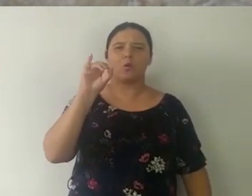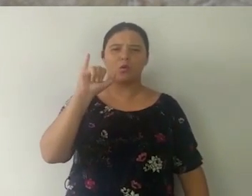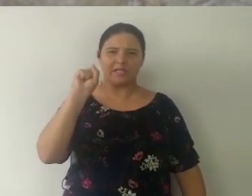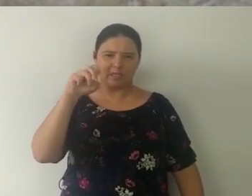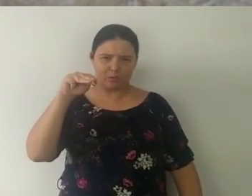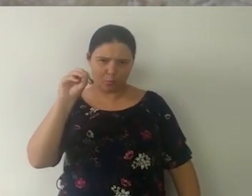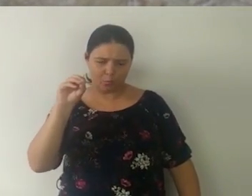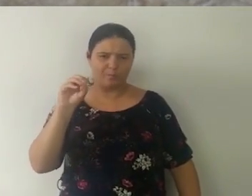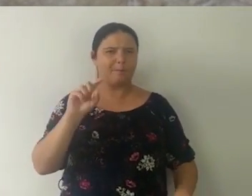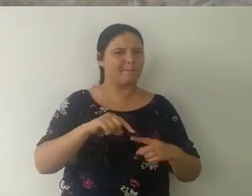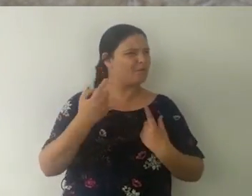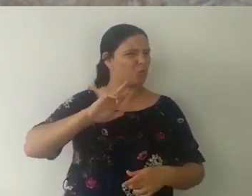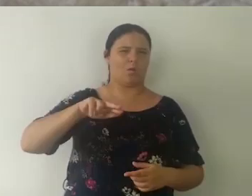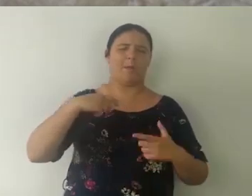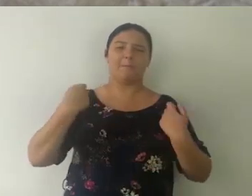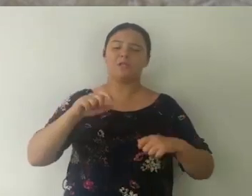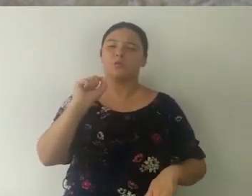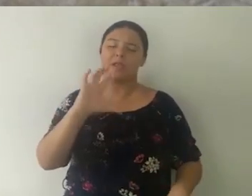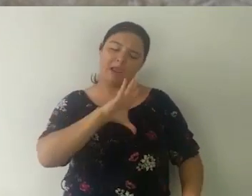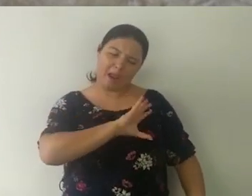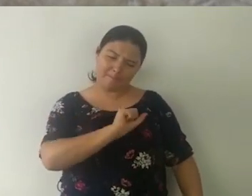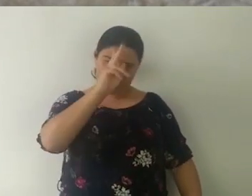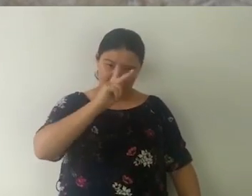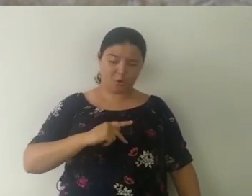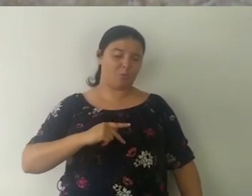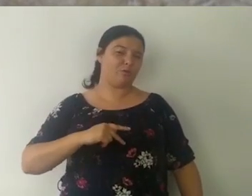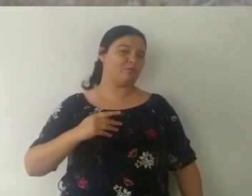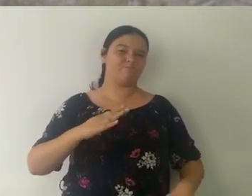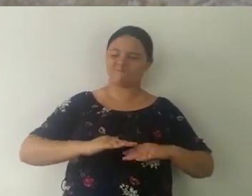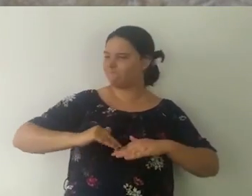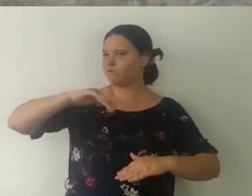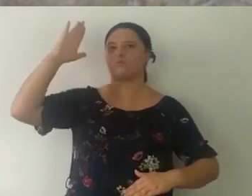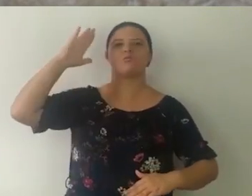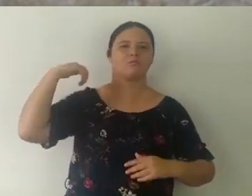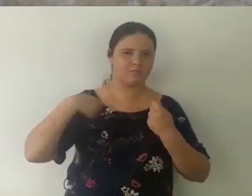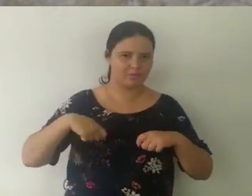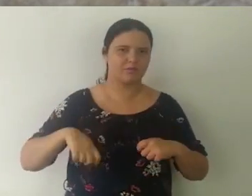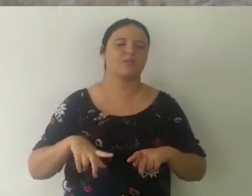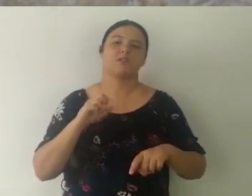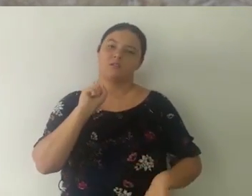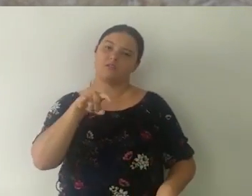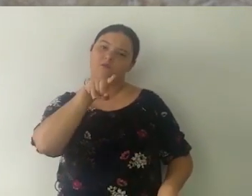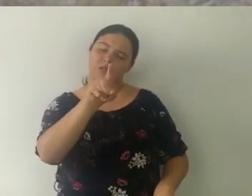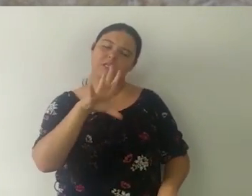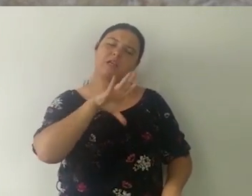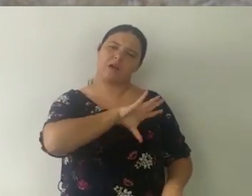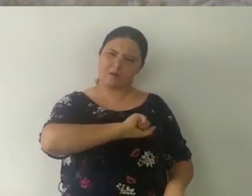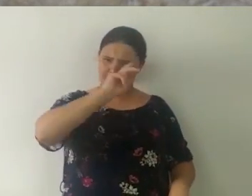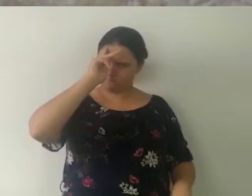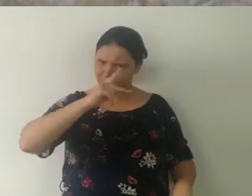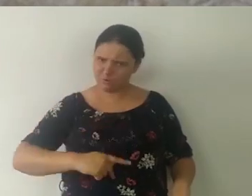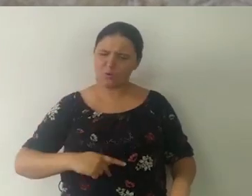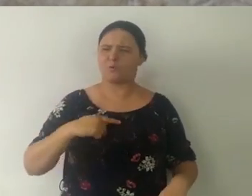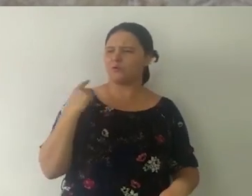nada a ver. Se amar, em primeiro lugar, acima de todas as coisas. Esse é o primeiro passo pra você se valorizar num